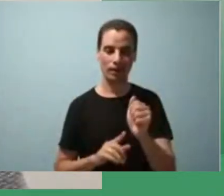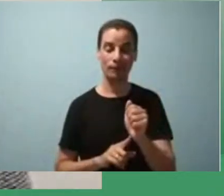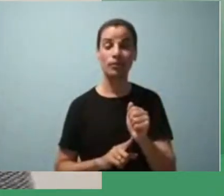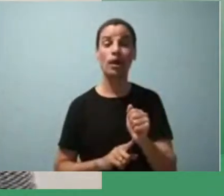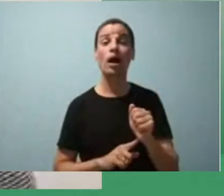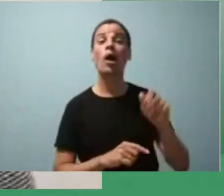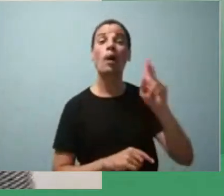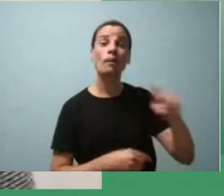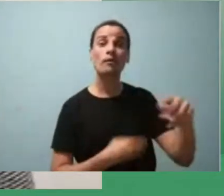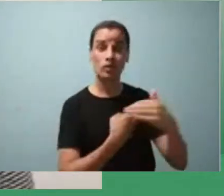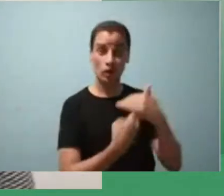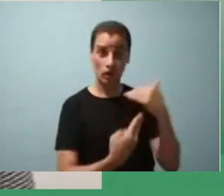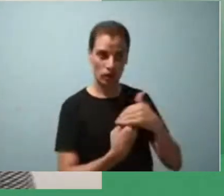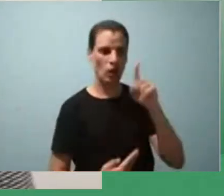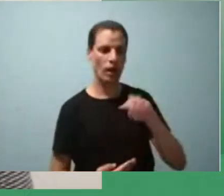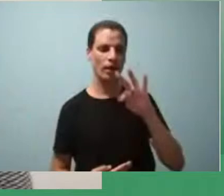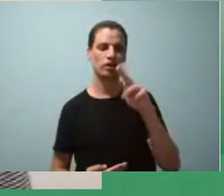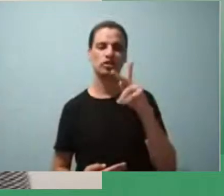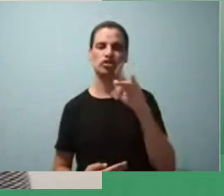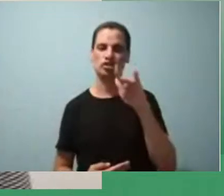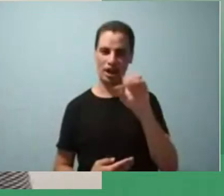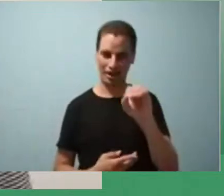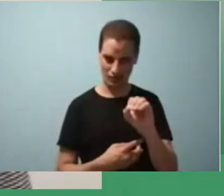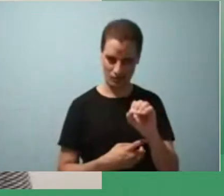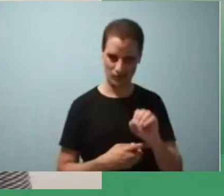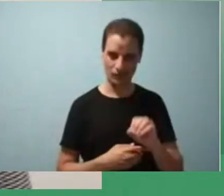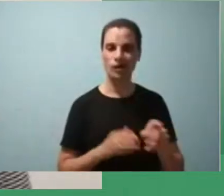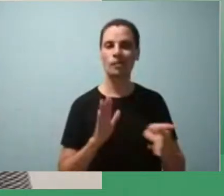pode passar professor por favor